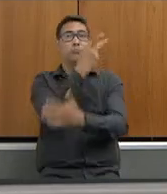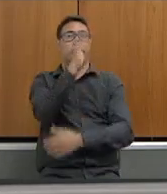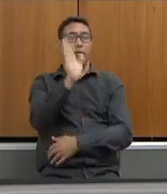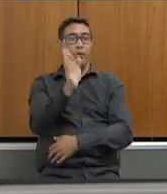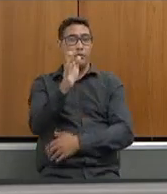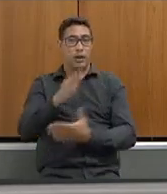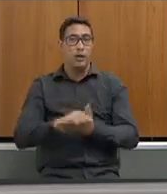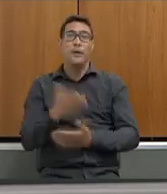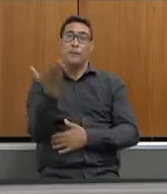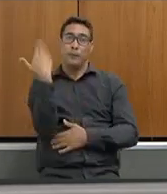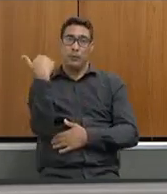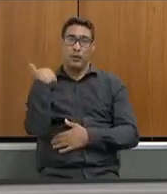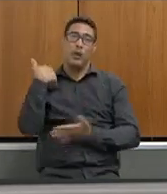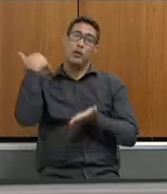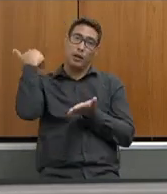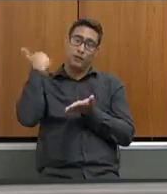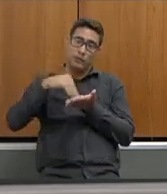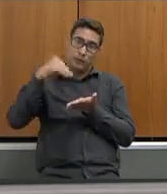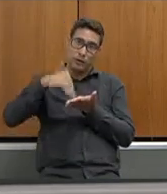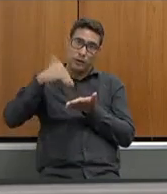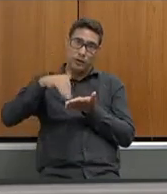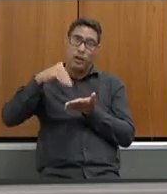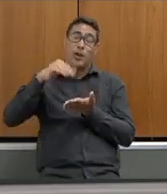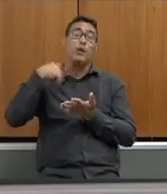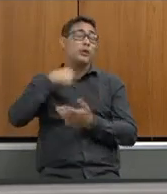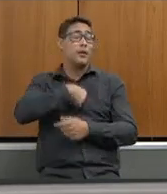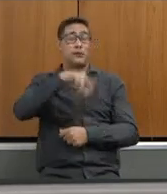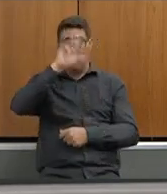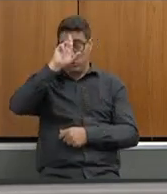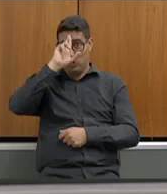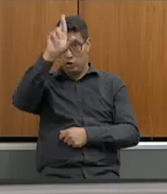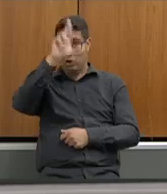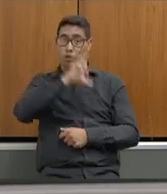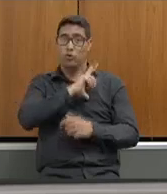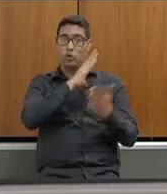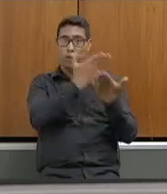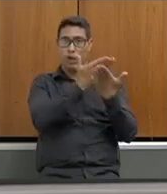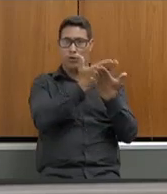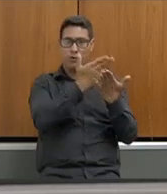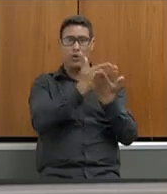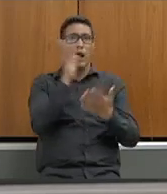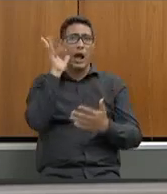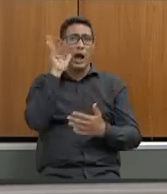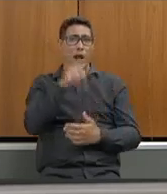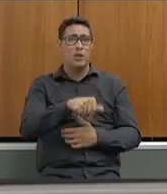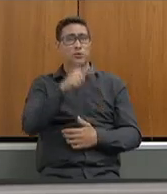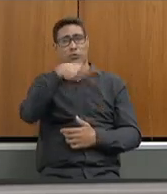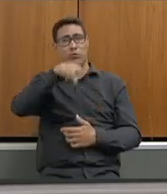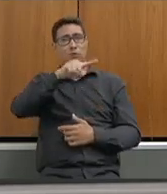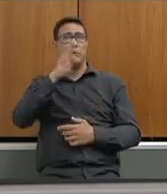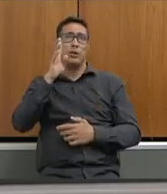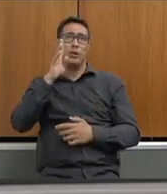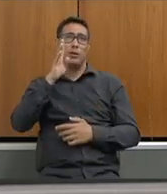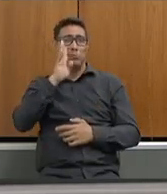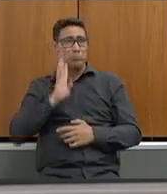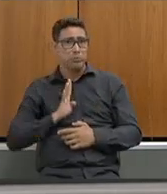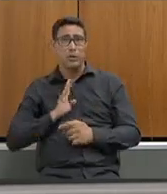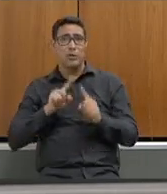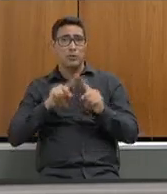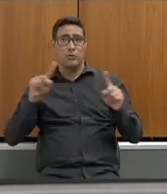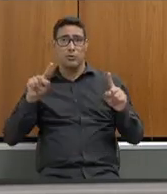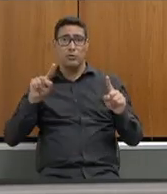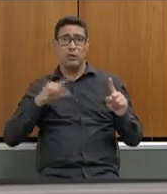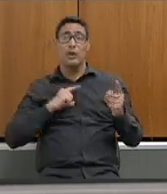quando eu estava diretor de escola eu vou contar a história de novo acho que o senhor não estava online e não escutou mas com muito respeito eu queria comprar